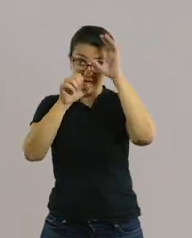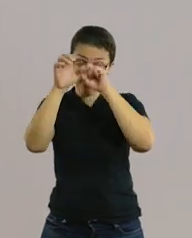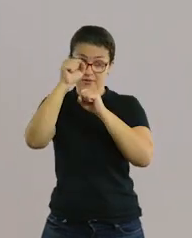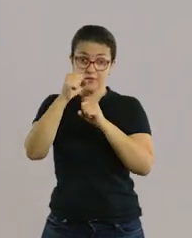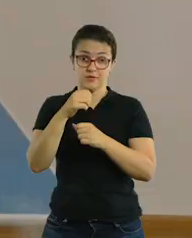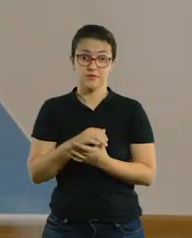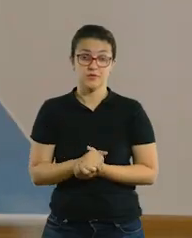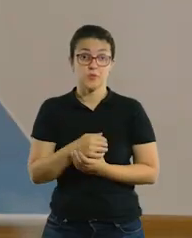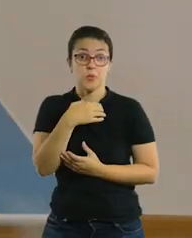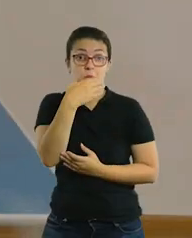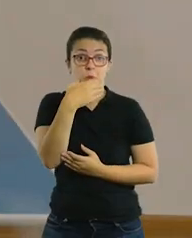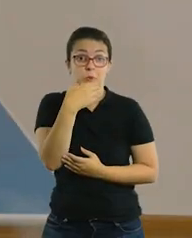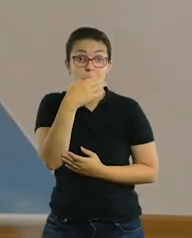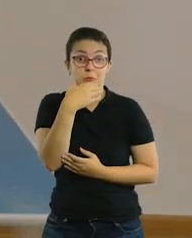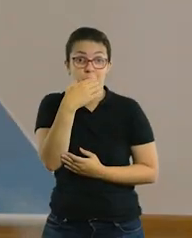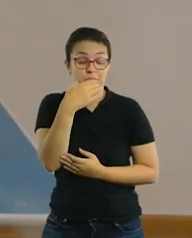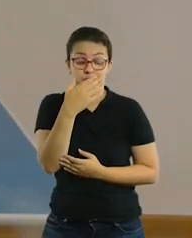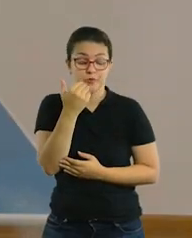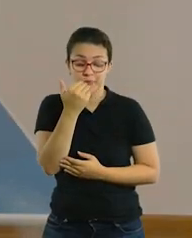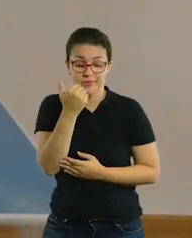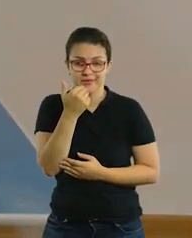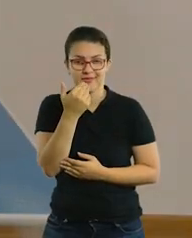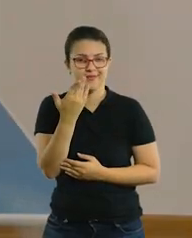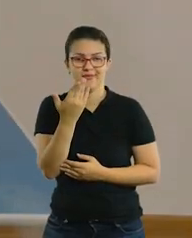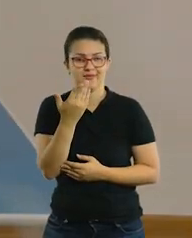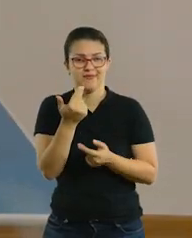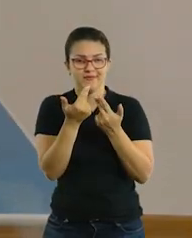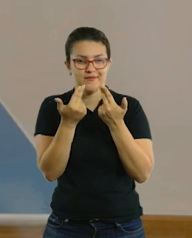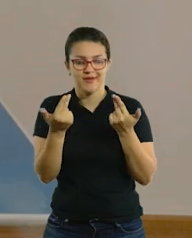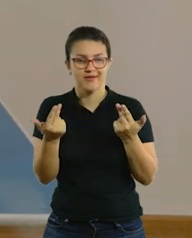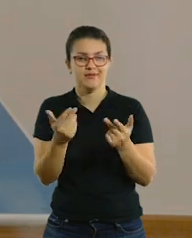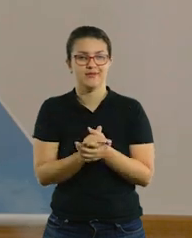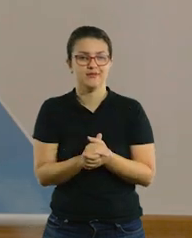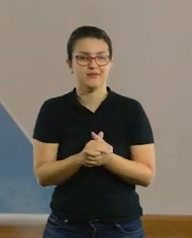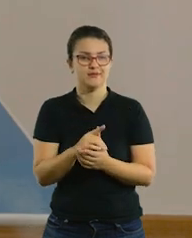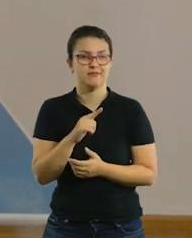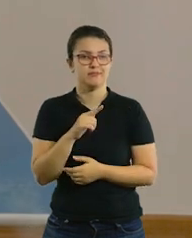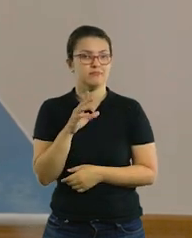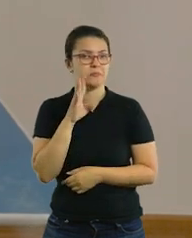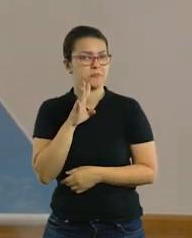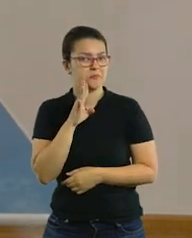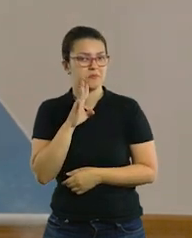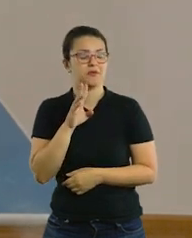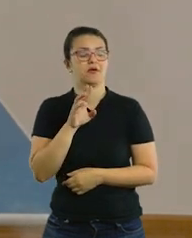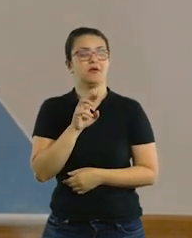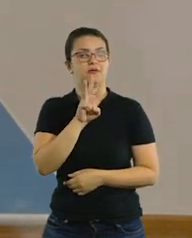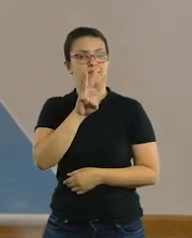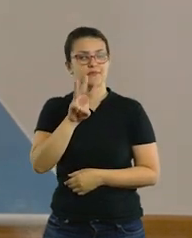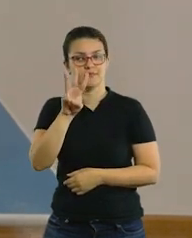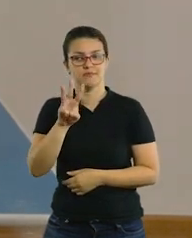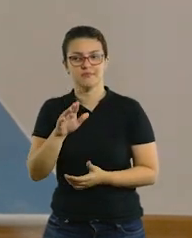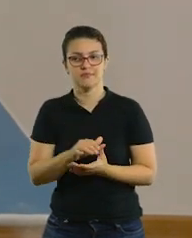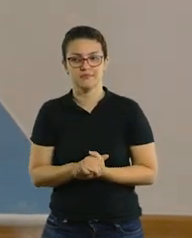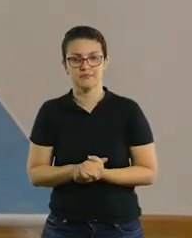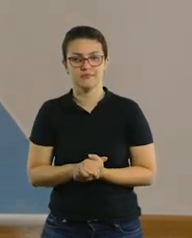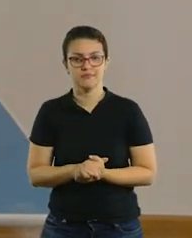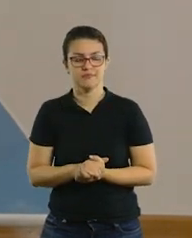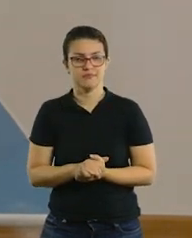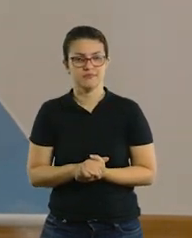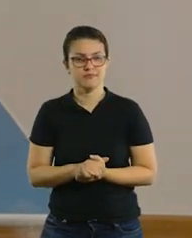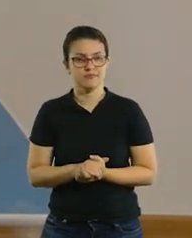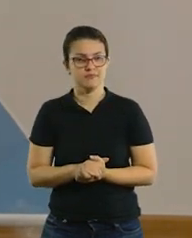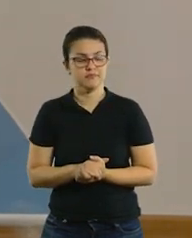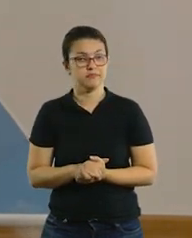foods? Nessa semana, nós vamos dar continuidade com um jogo muito legal que vocês vão acessar aí no link que vai falar sobre